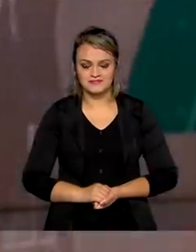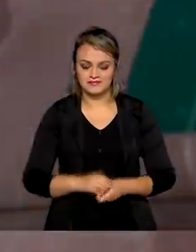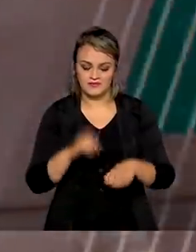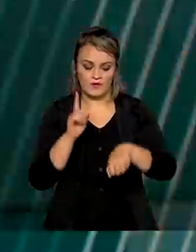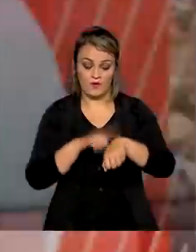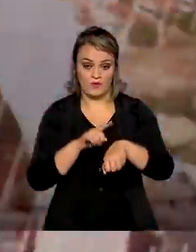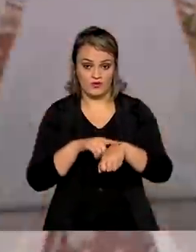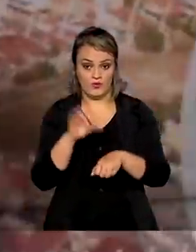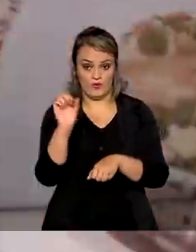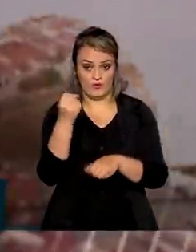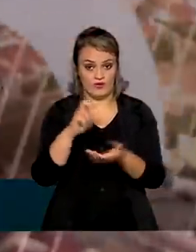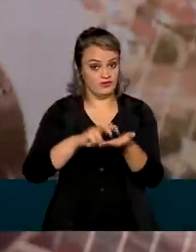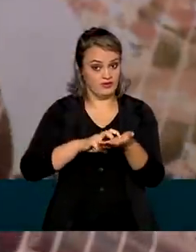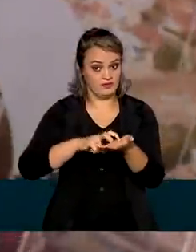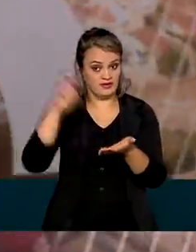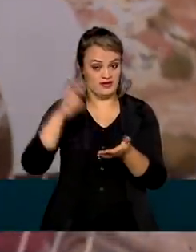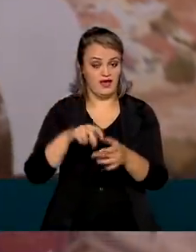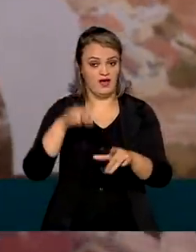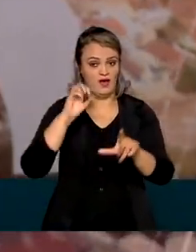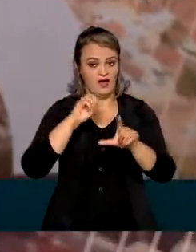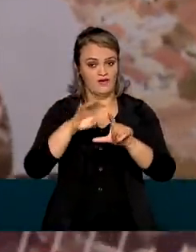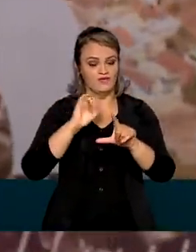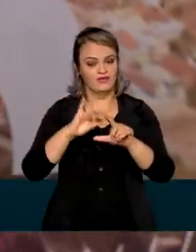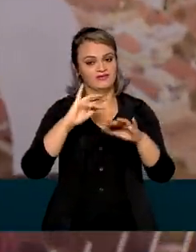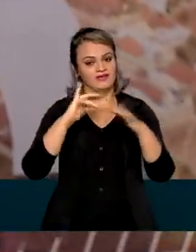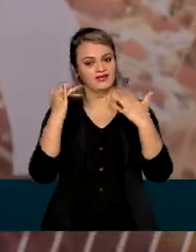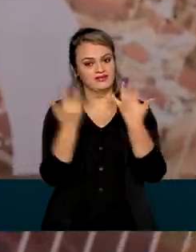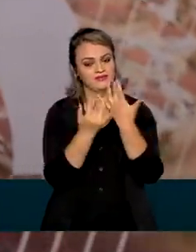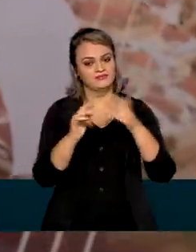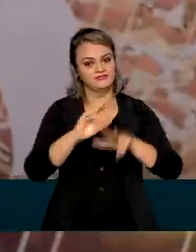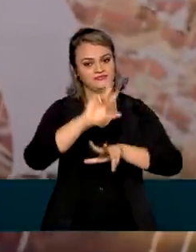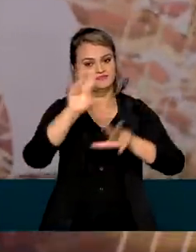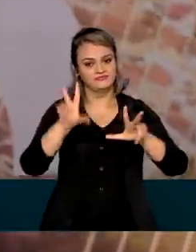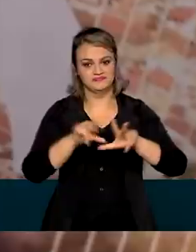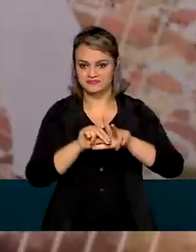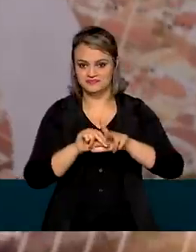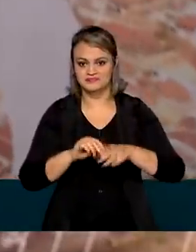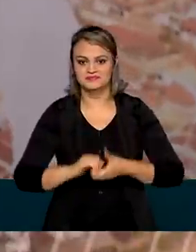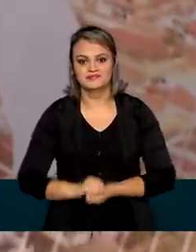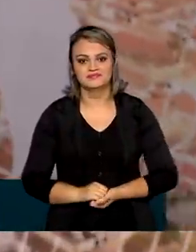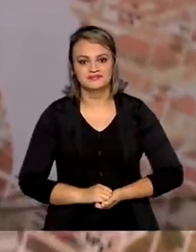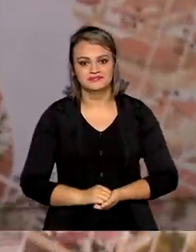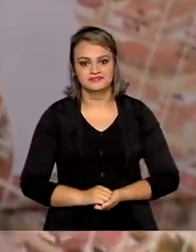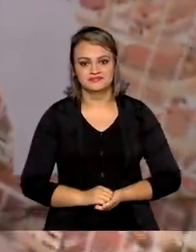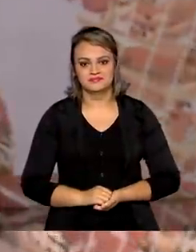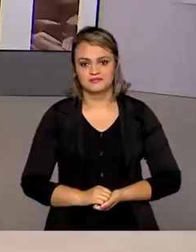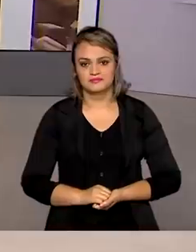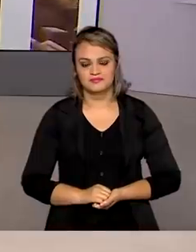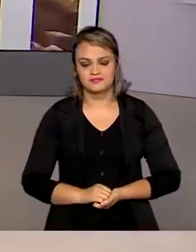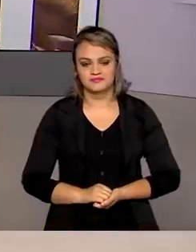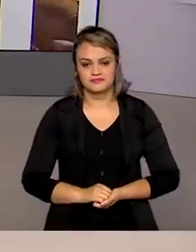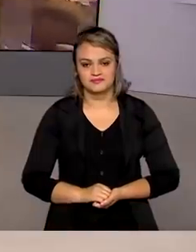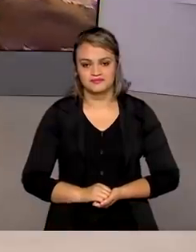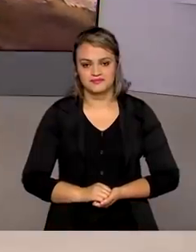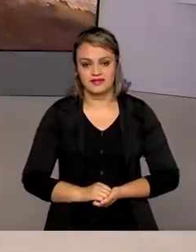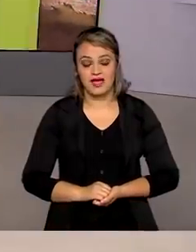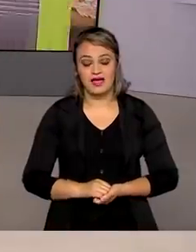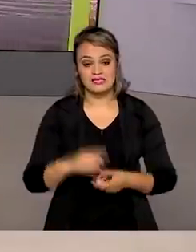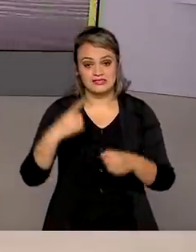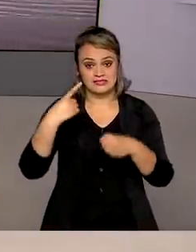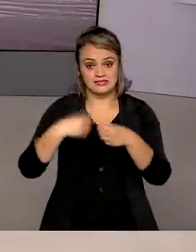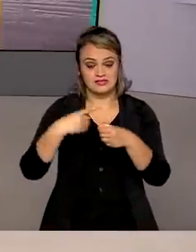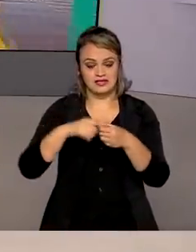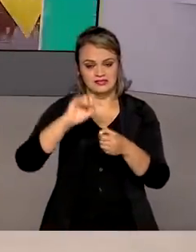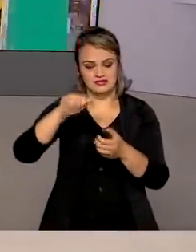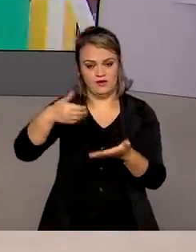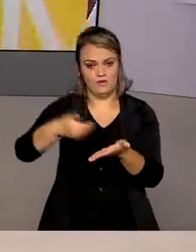Agora, 8 horas da manhã, nós estamos ao vivo também pelas redes sociais da TV Brasil. A cidade de Botucatu em